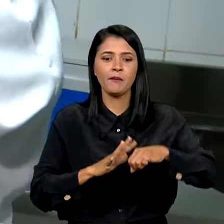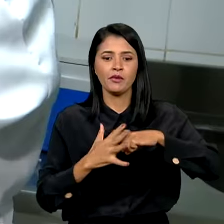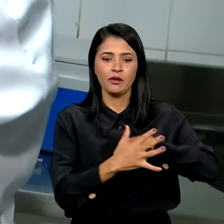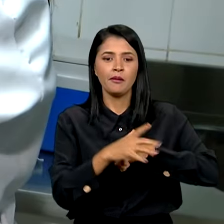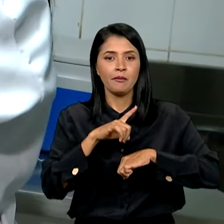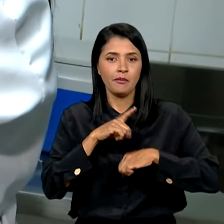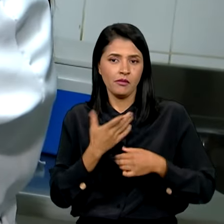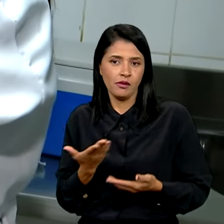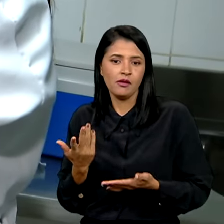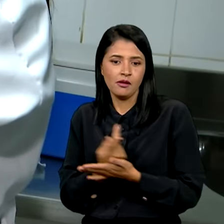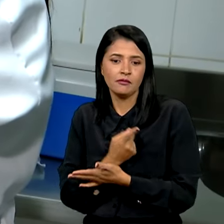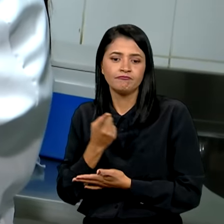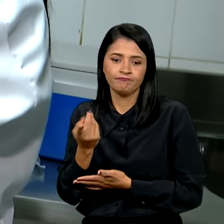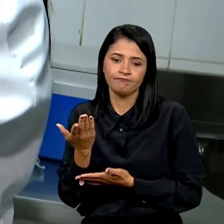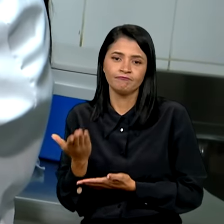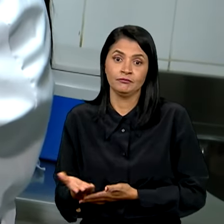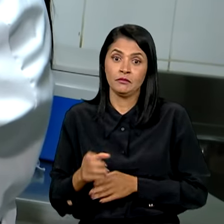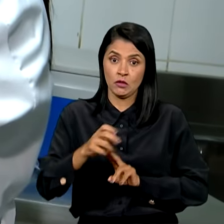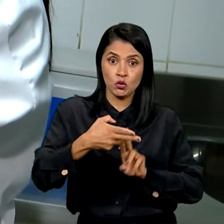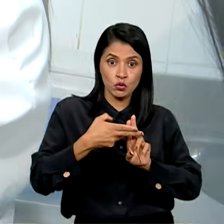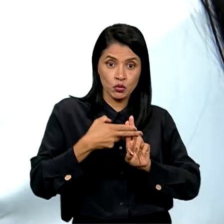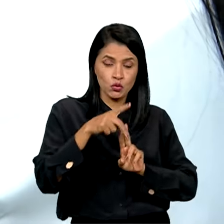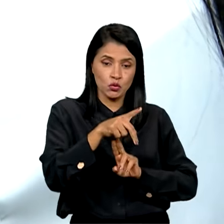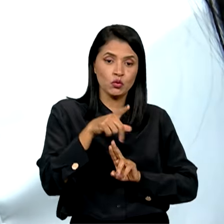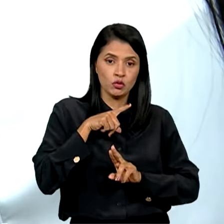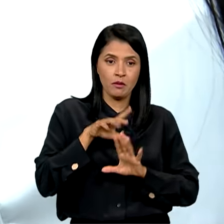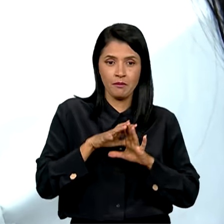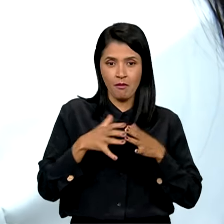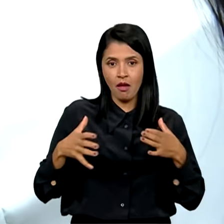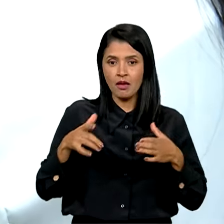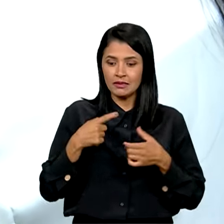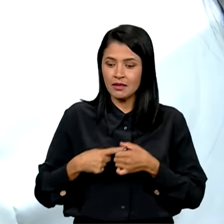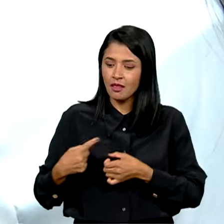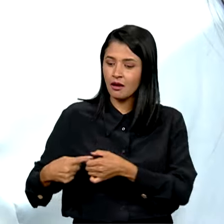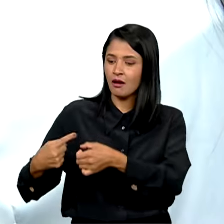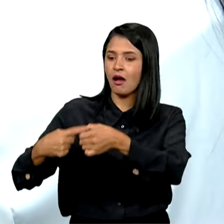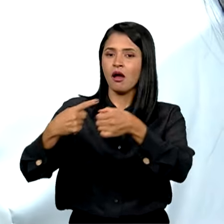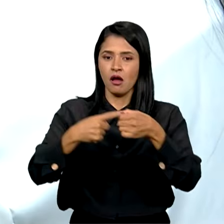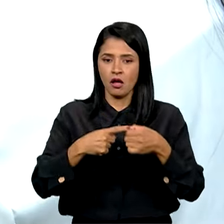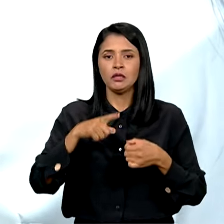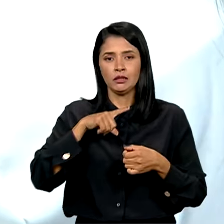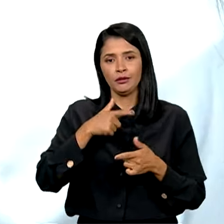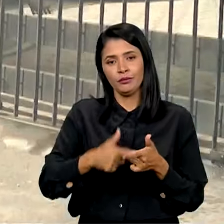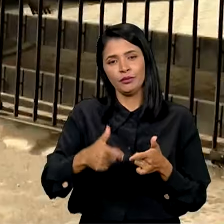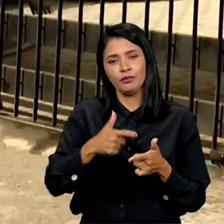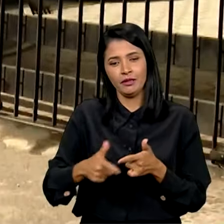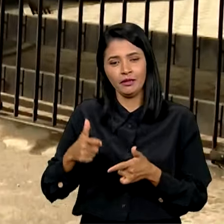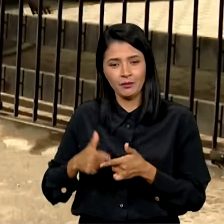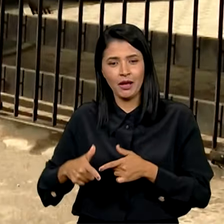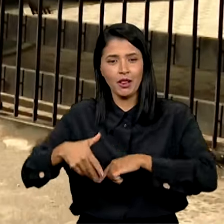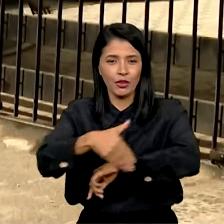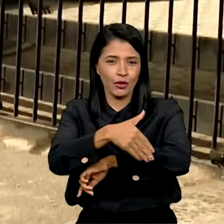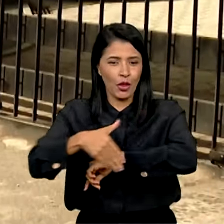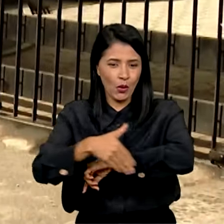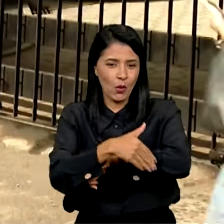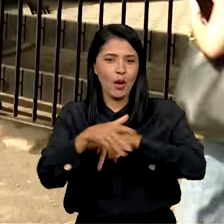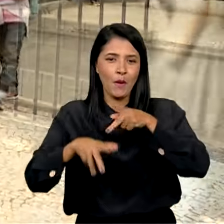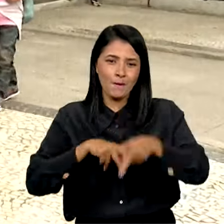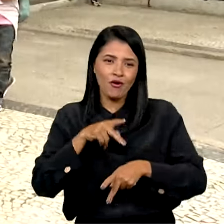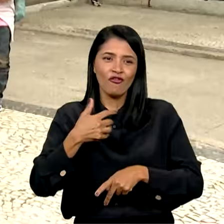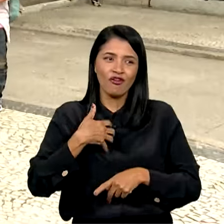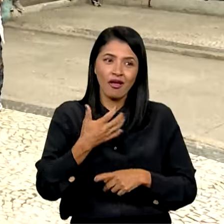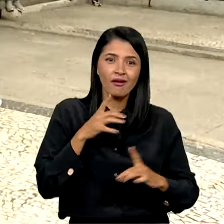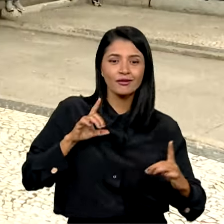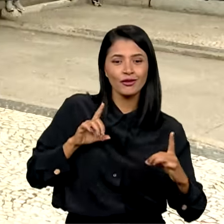de Covid-19, o SUS, em boa parte das cidades, enfrenta problemas. Nas ruas, o povo quer um